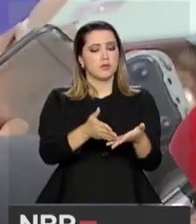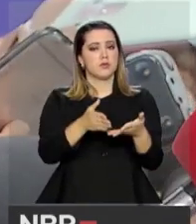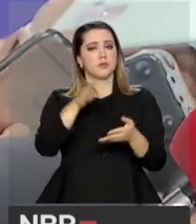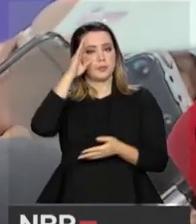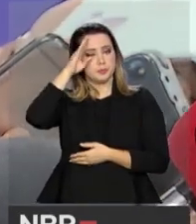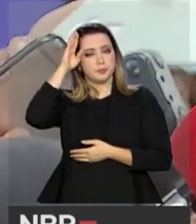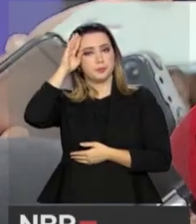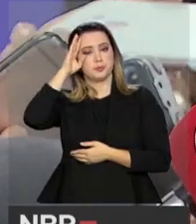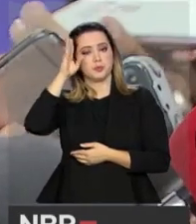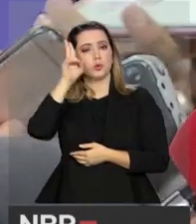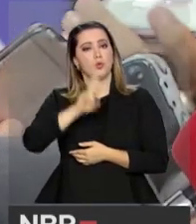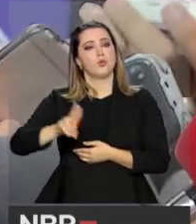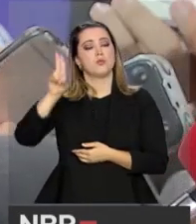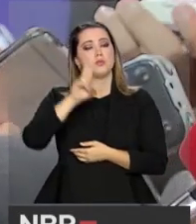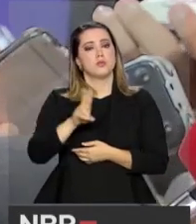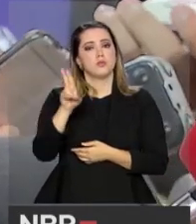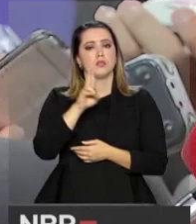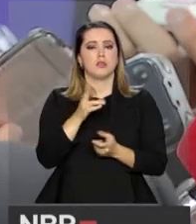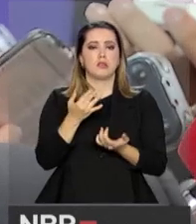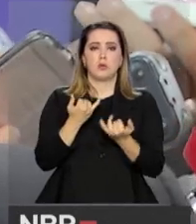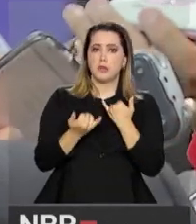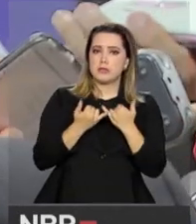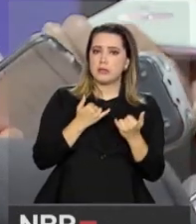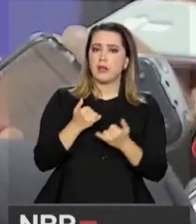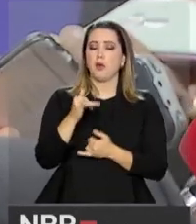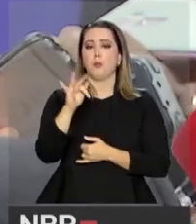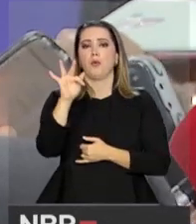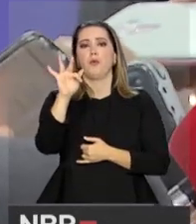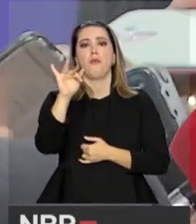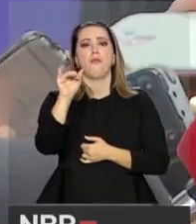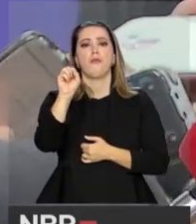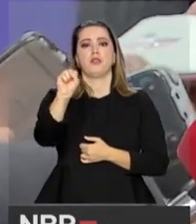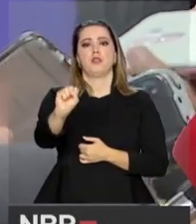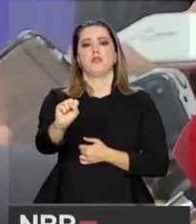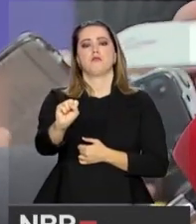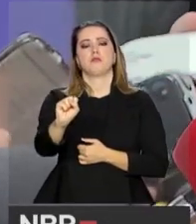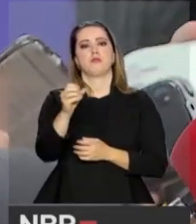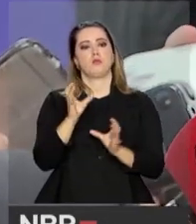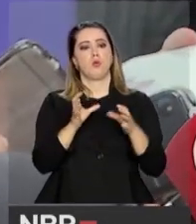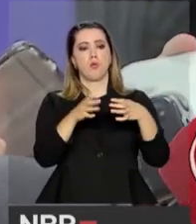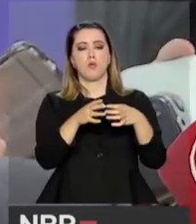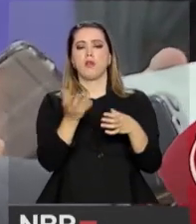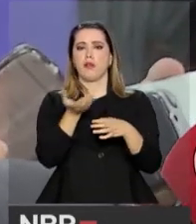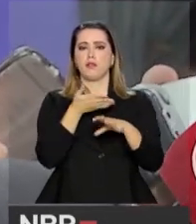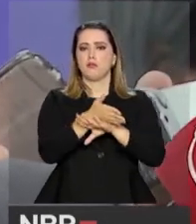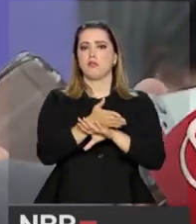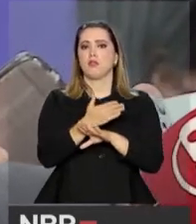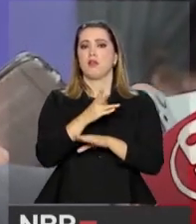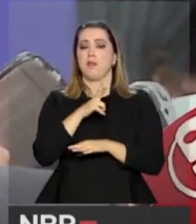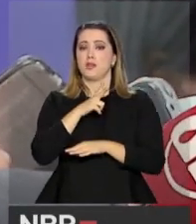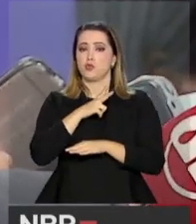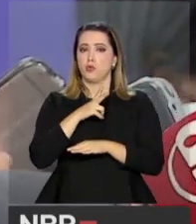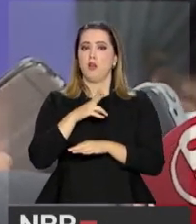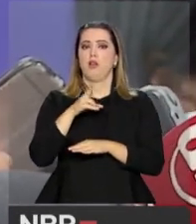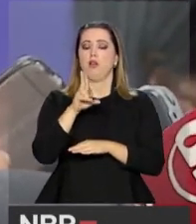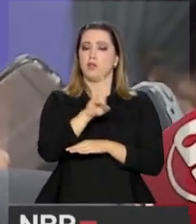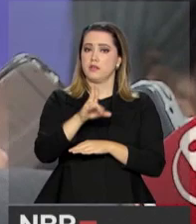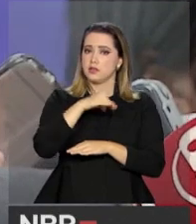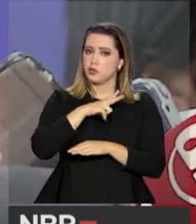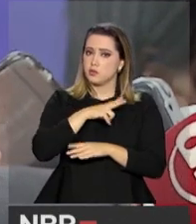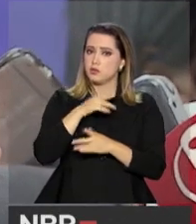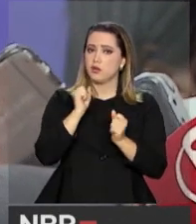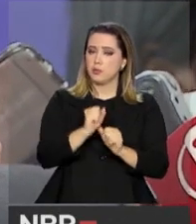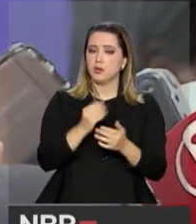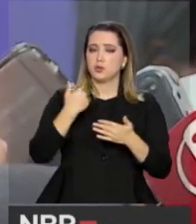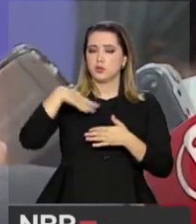superior, utilizando mecanismos como, por exemplo, o FIES para instituições privadas de educação e melhorando a